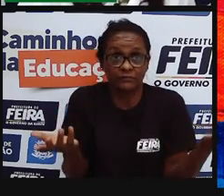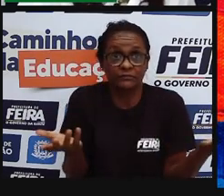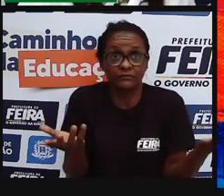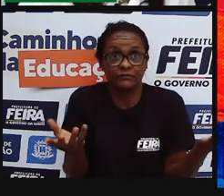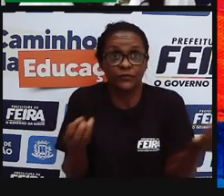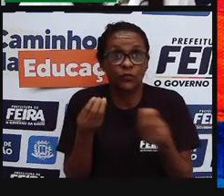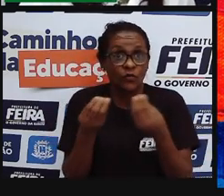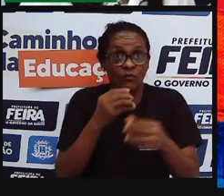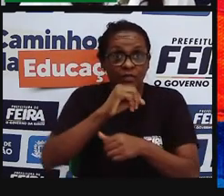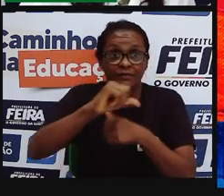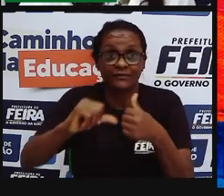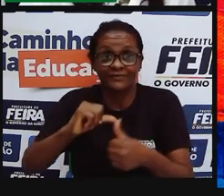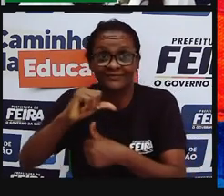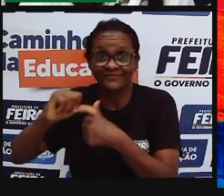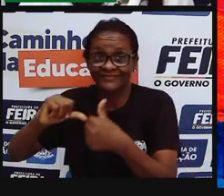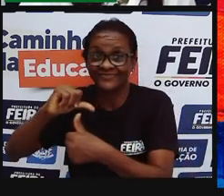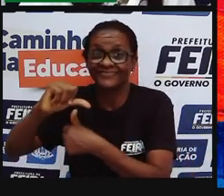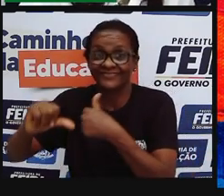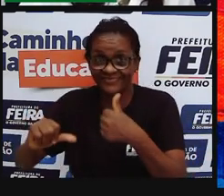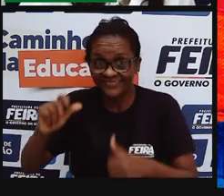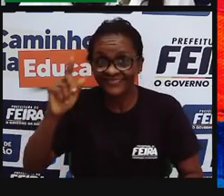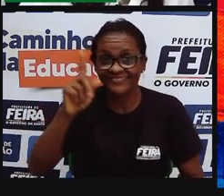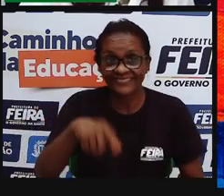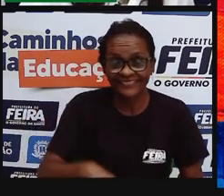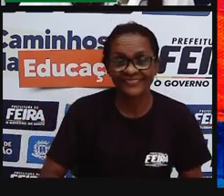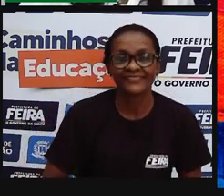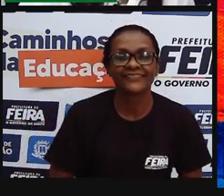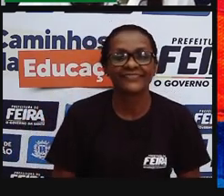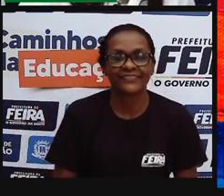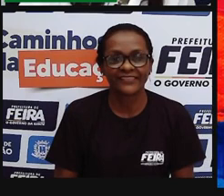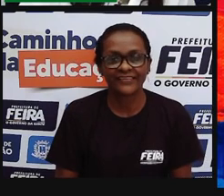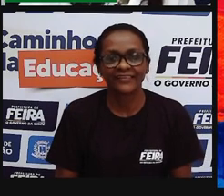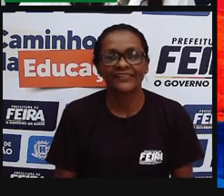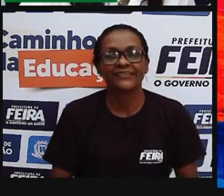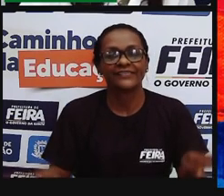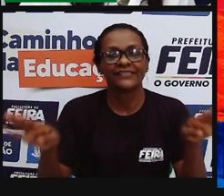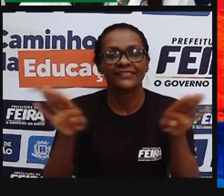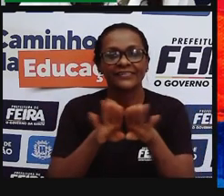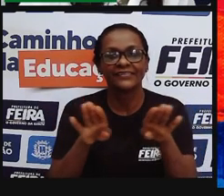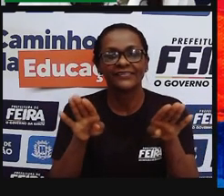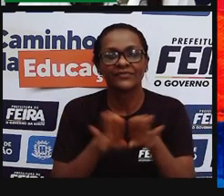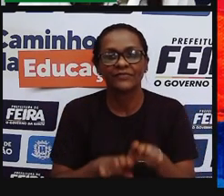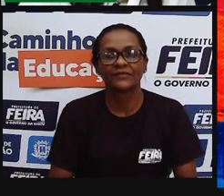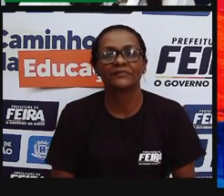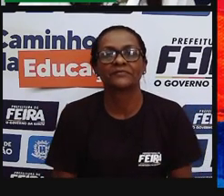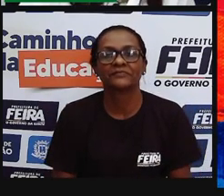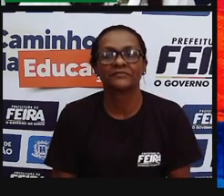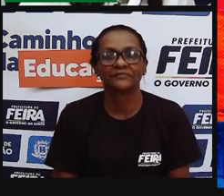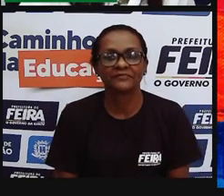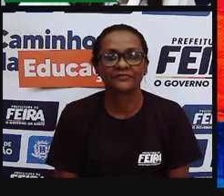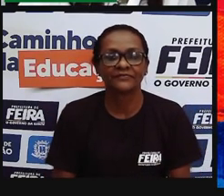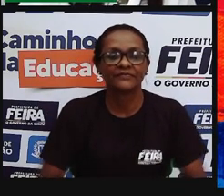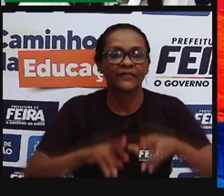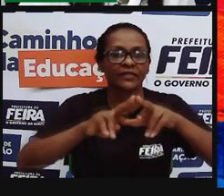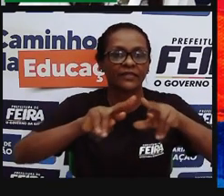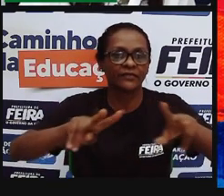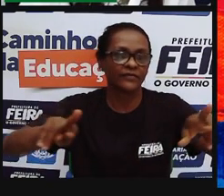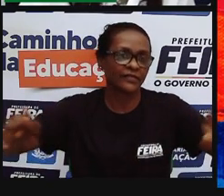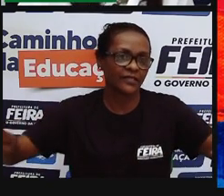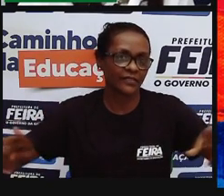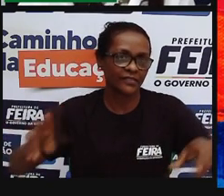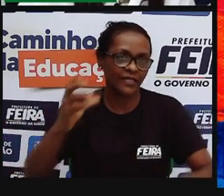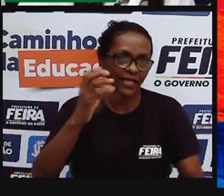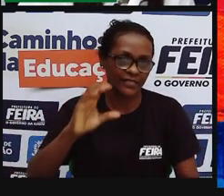as folhas, elas vão cair também, né, o processo de caducifolha, só que no outono, tá, diferente aqui na